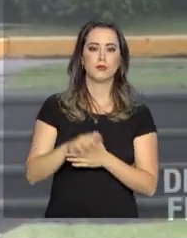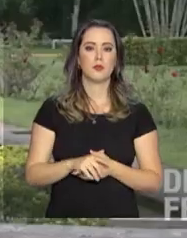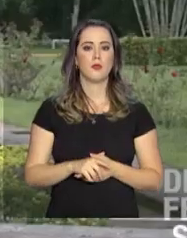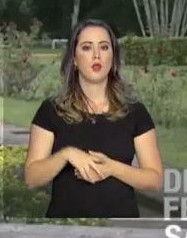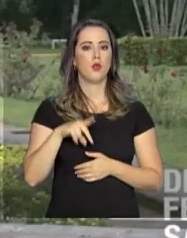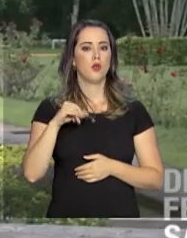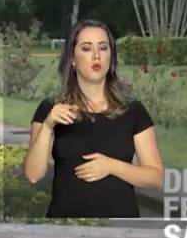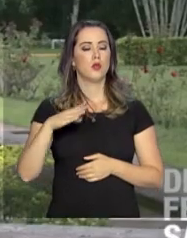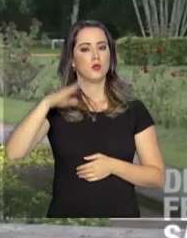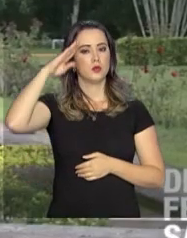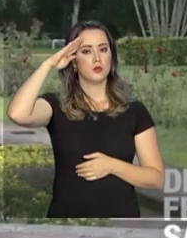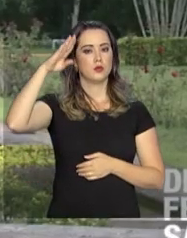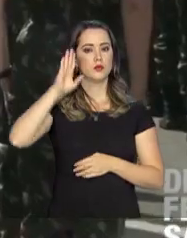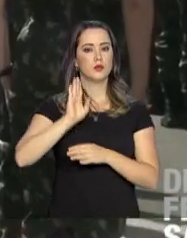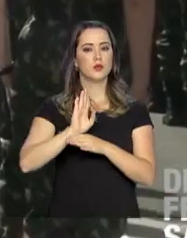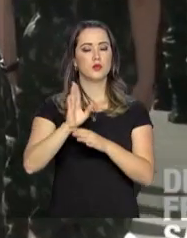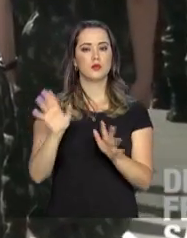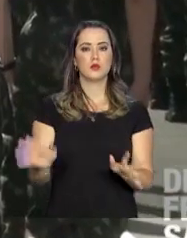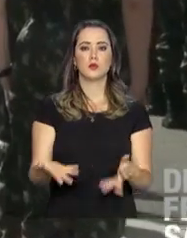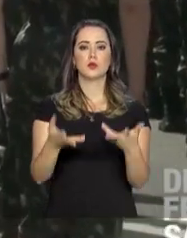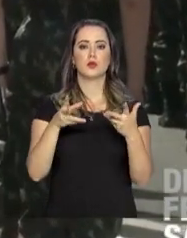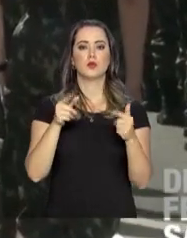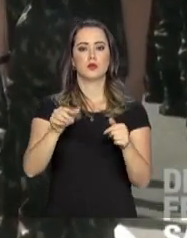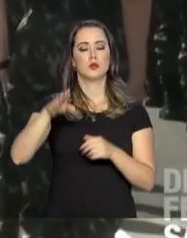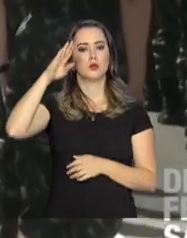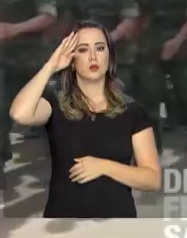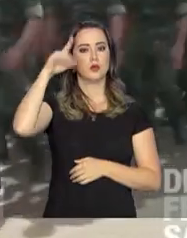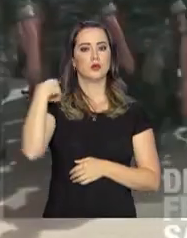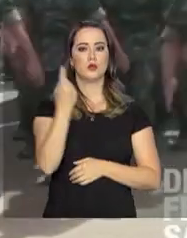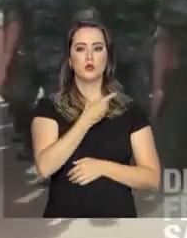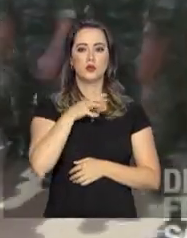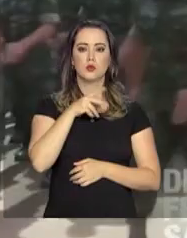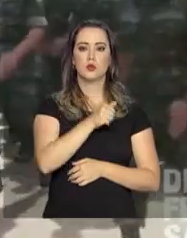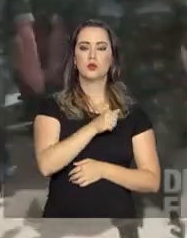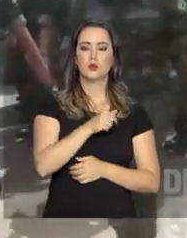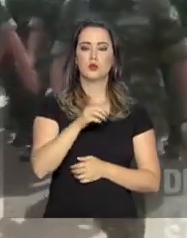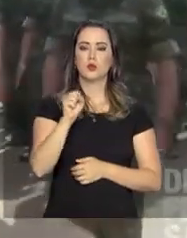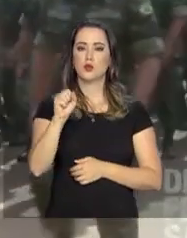O dia de soldado é homenagear todos os militares, na verdade, todos nós somos soldados.